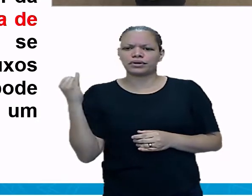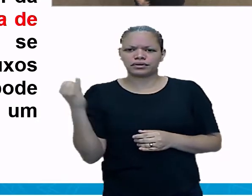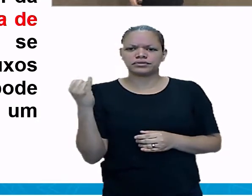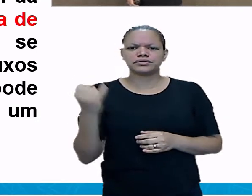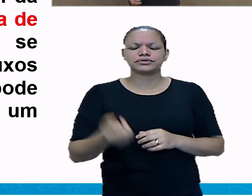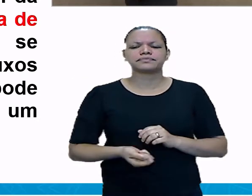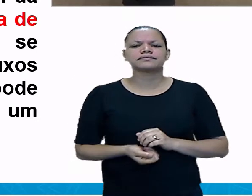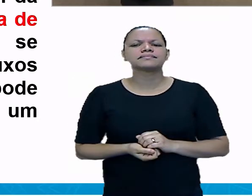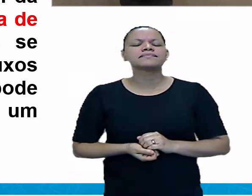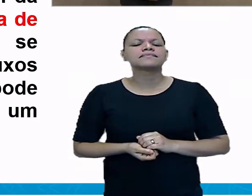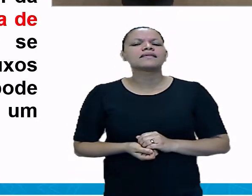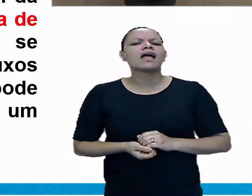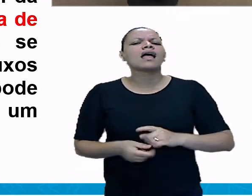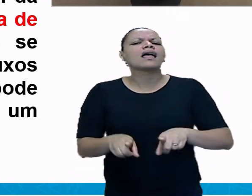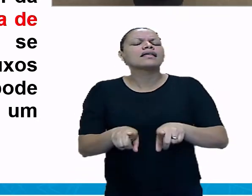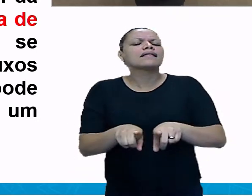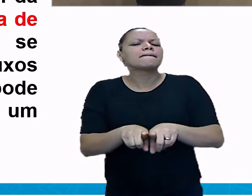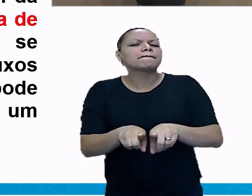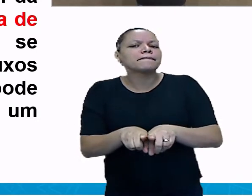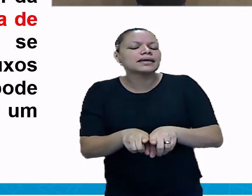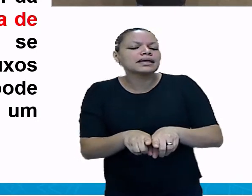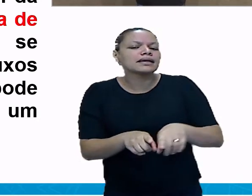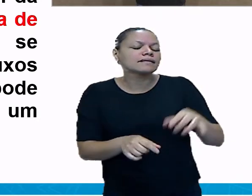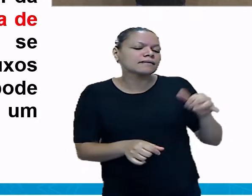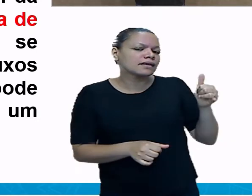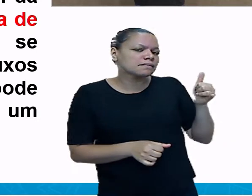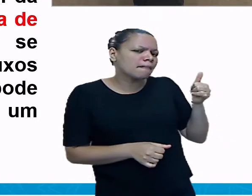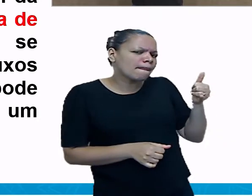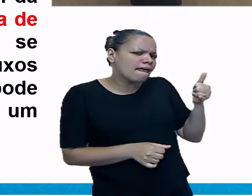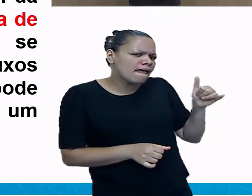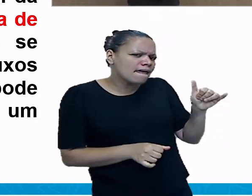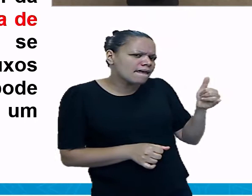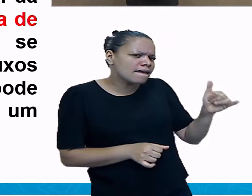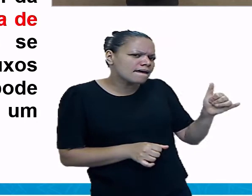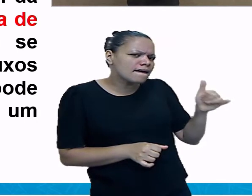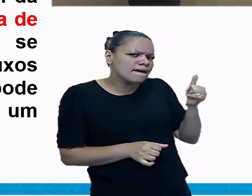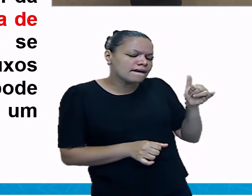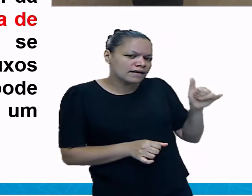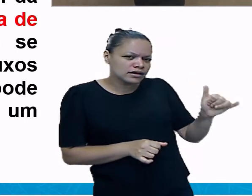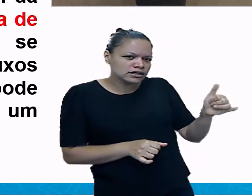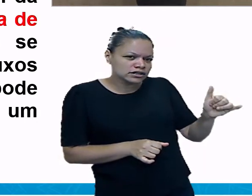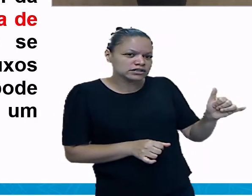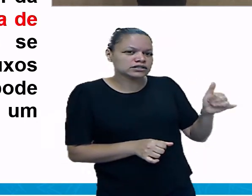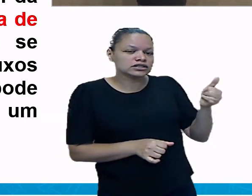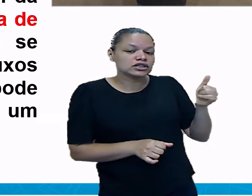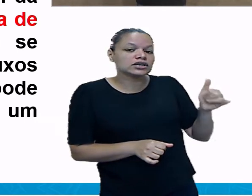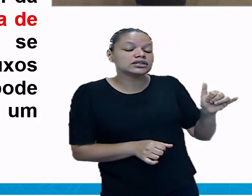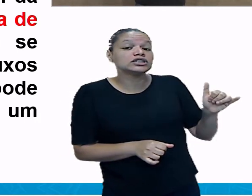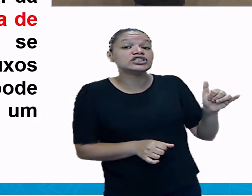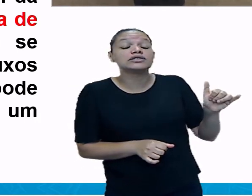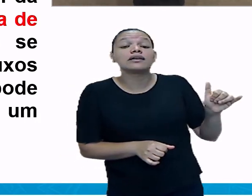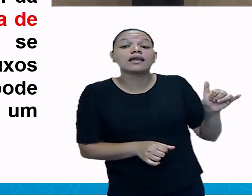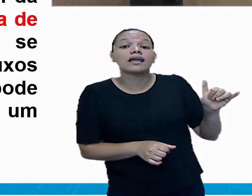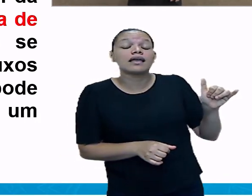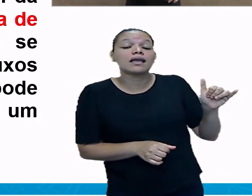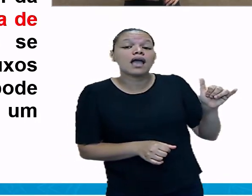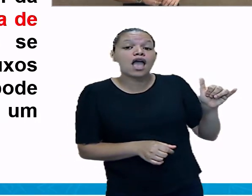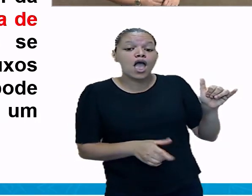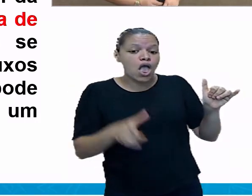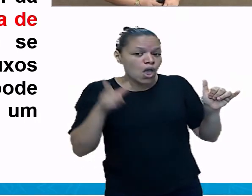aí. A energia hidráulica ou energia hídrica é a energia obtida a partir da energia